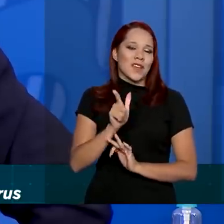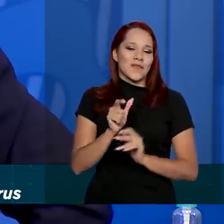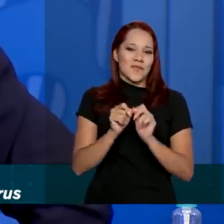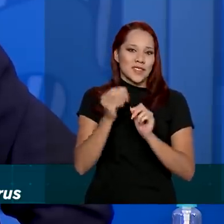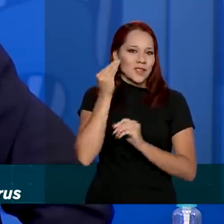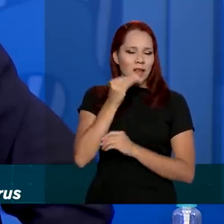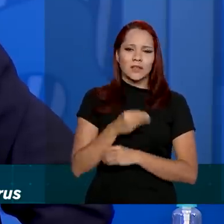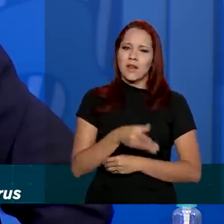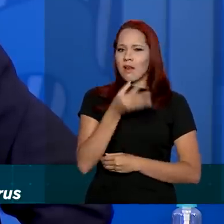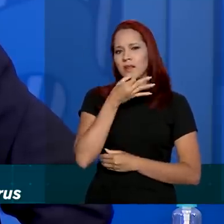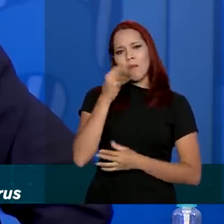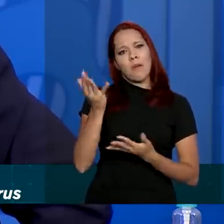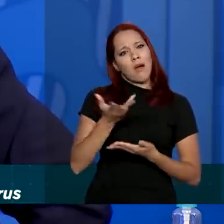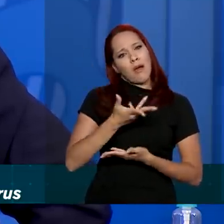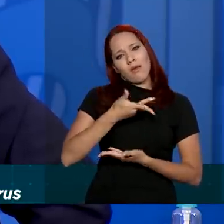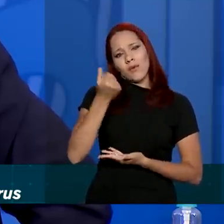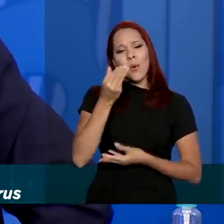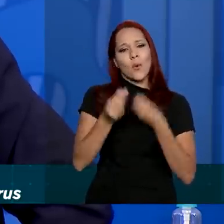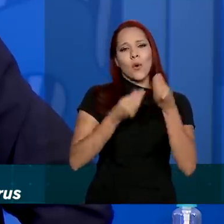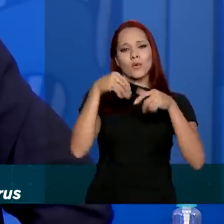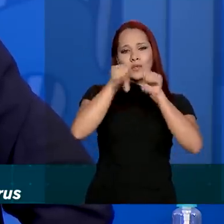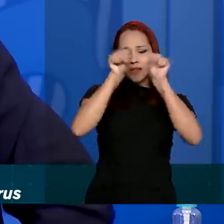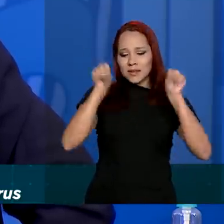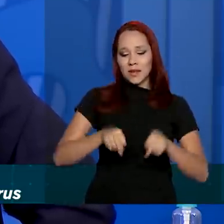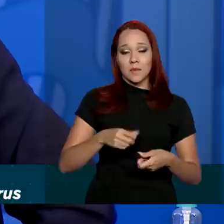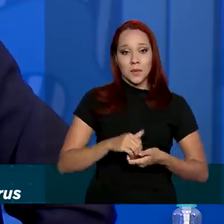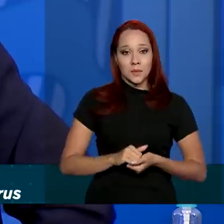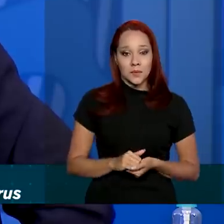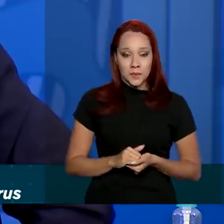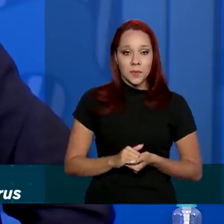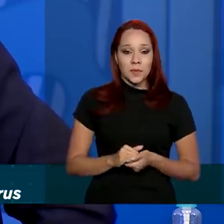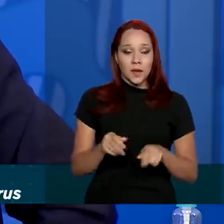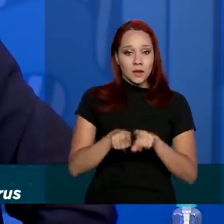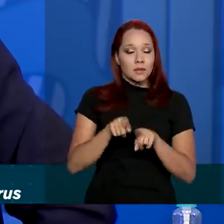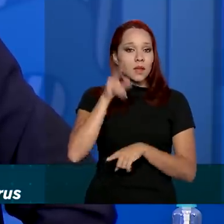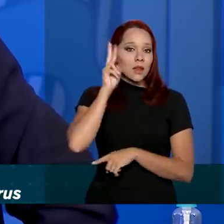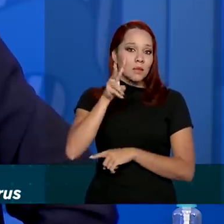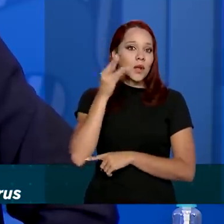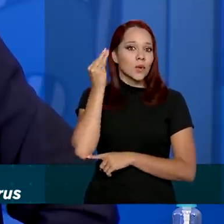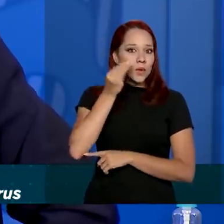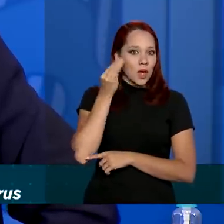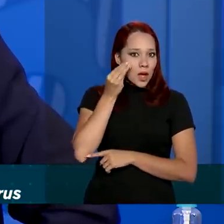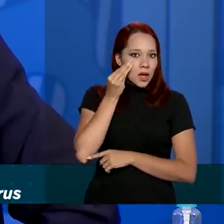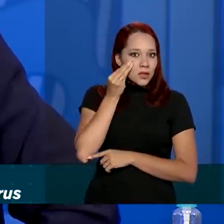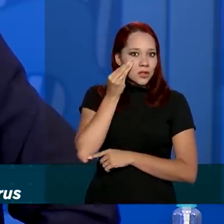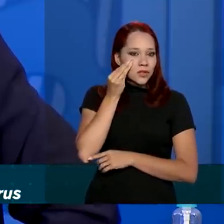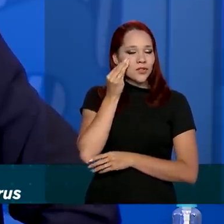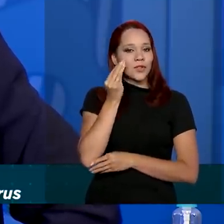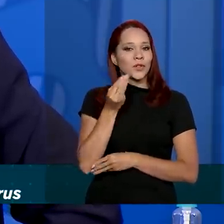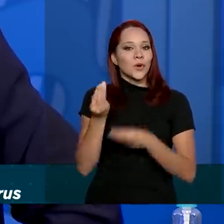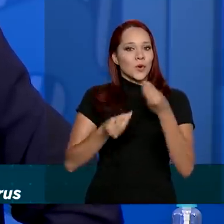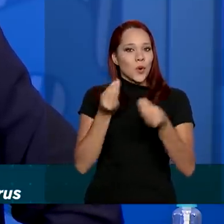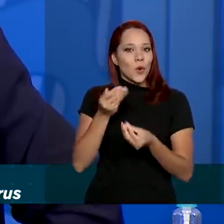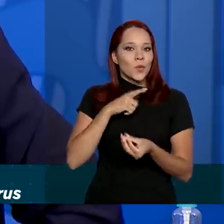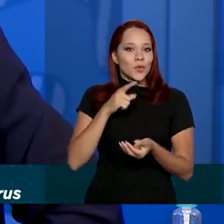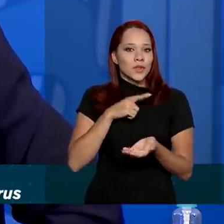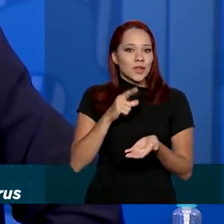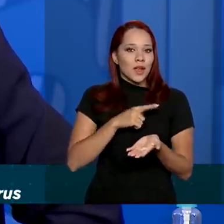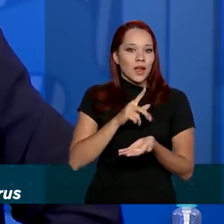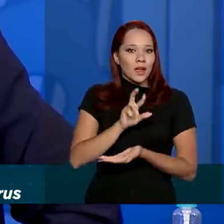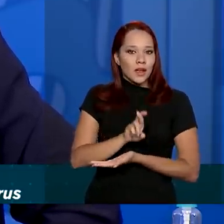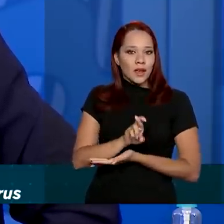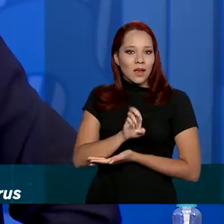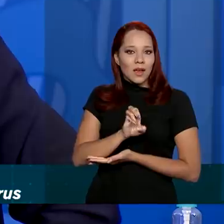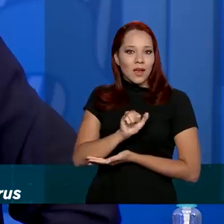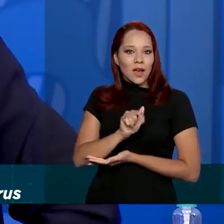sensacional o sistema. Fora isso, lembrando os testes também, o fato da gente ter o reagente feito